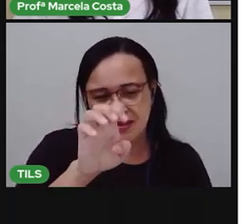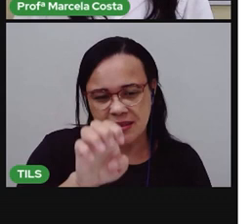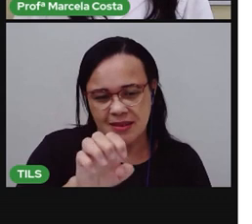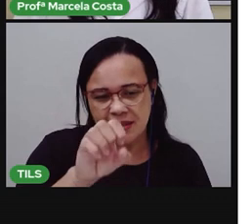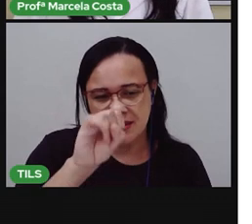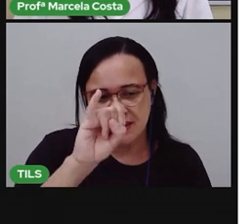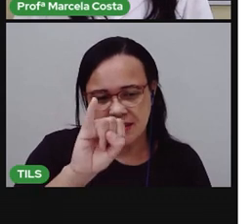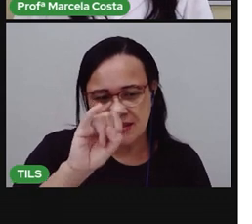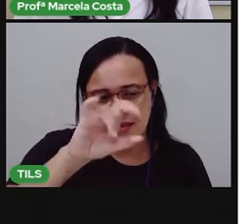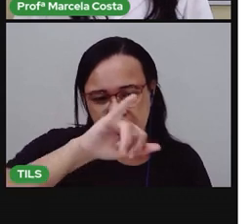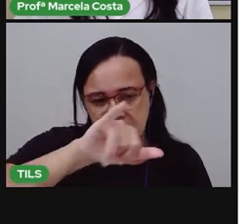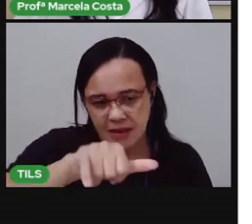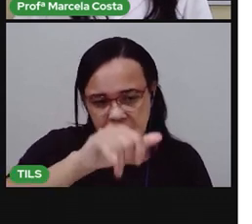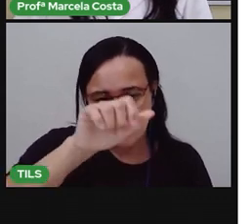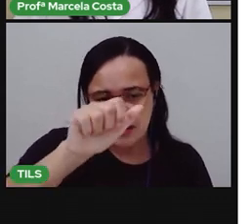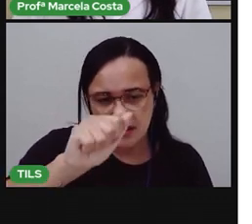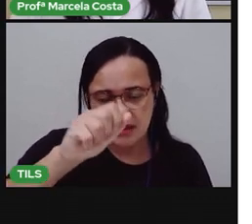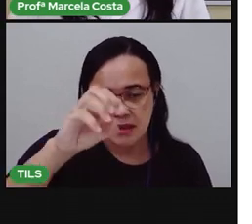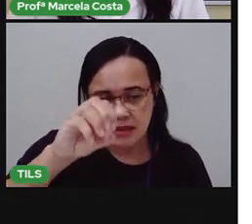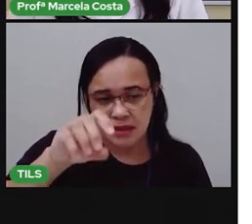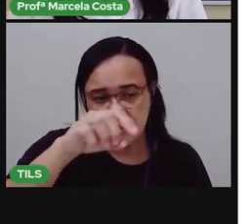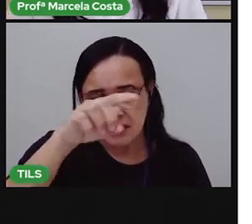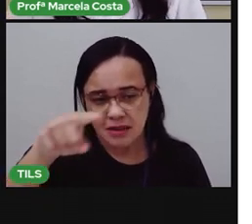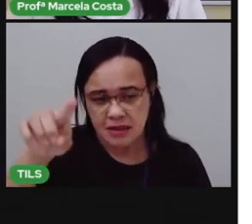Feijão. Ó, feijão.